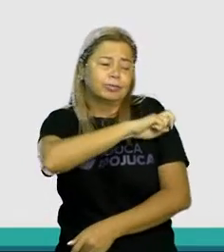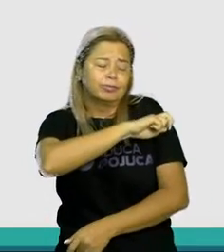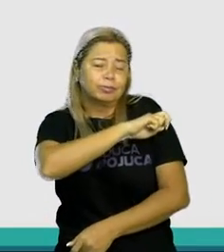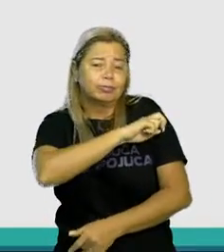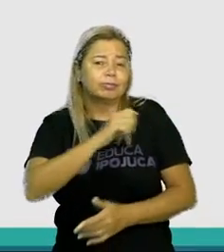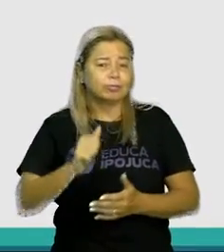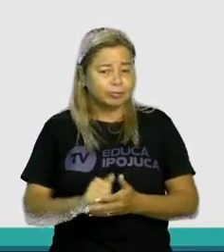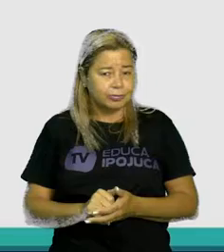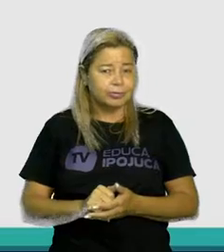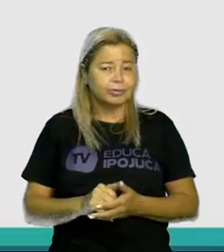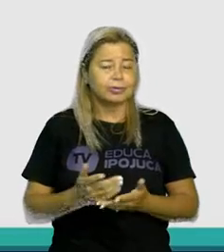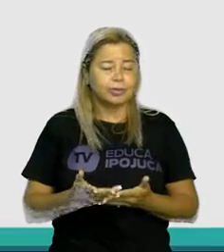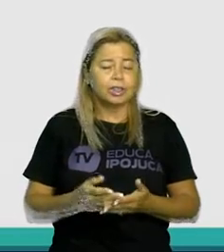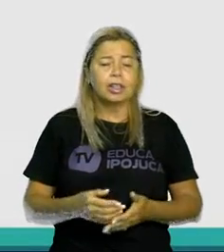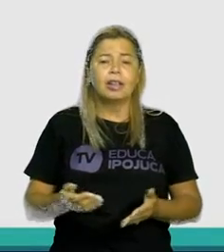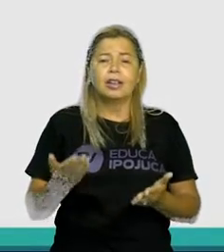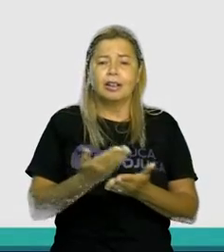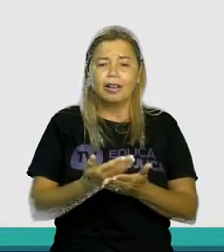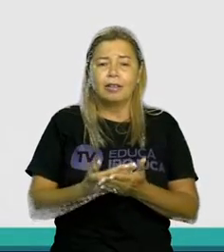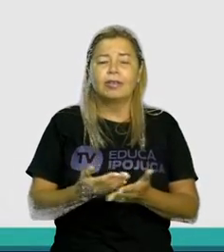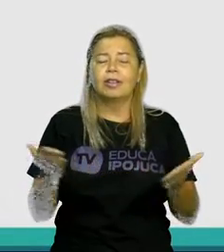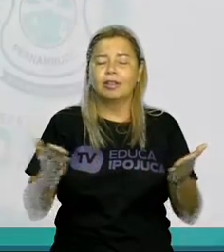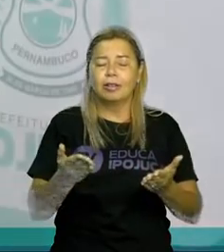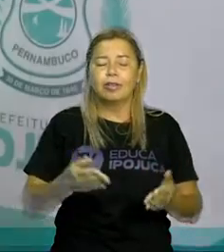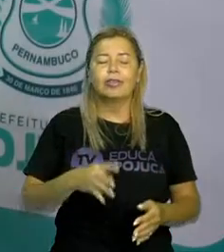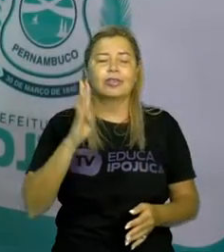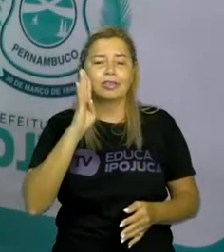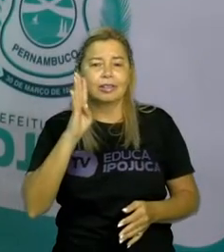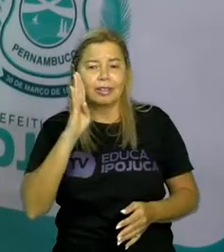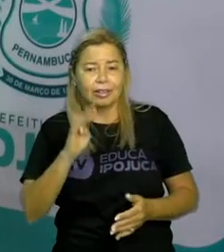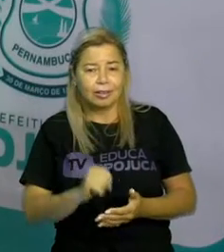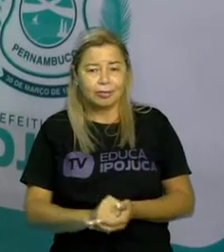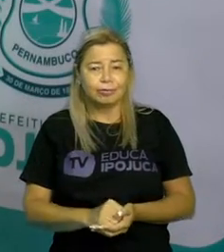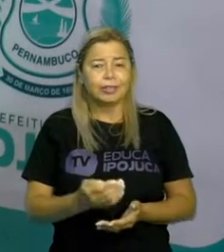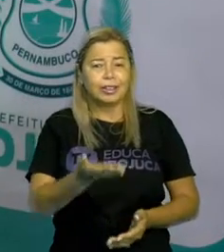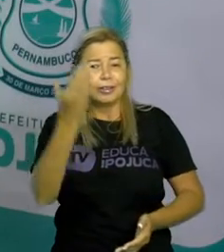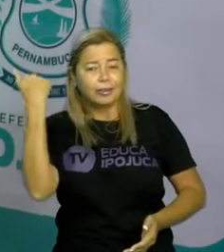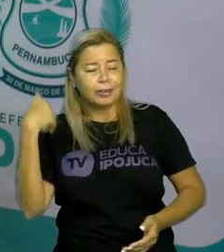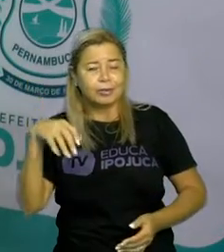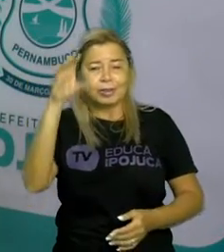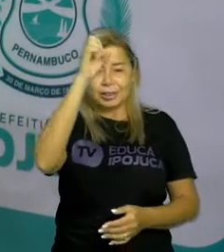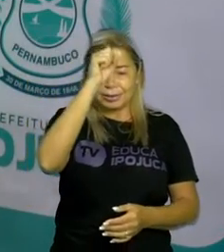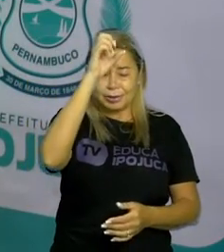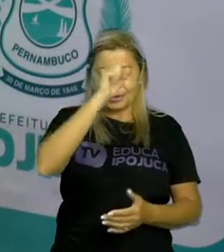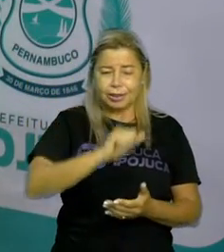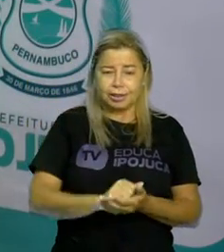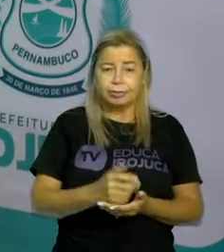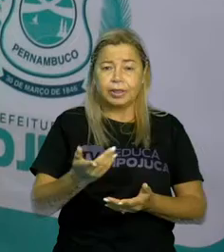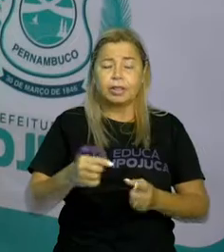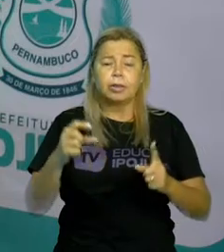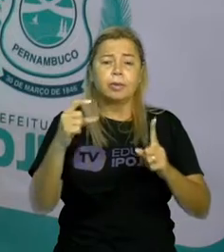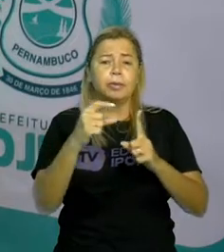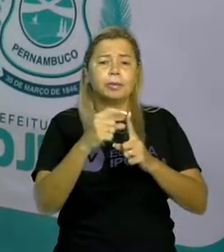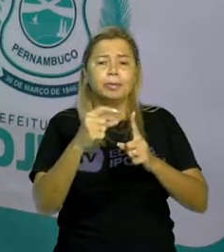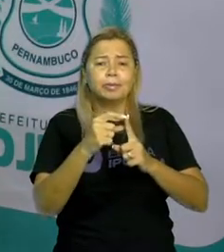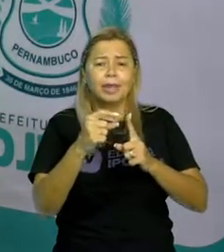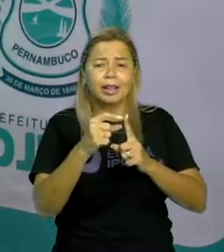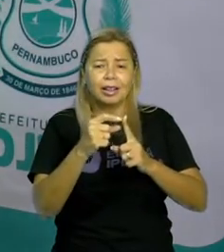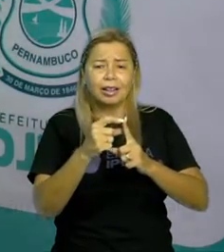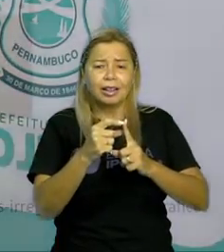irregularidades das palavras. Vamos aprender com o tia? As irregularidades das palavras